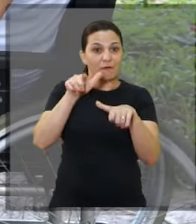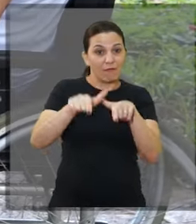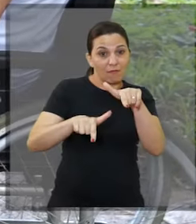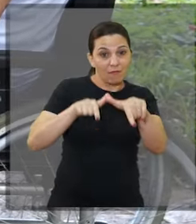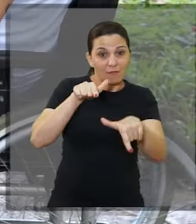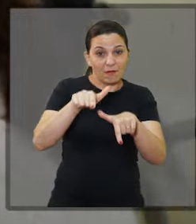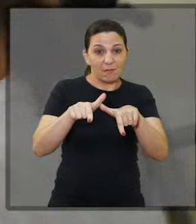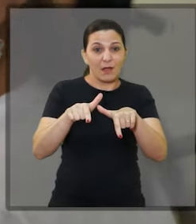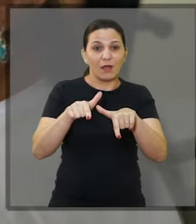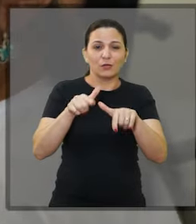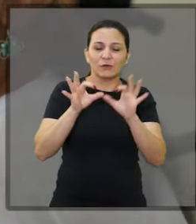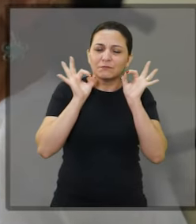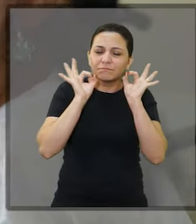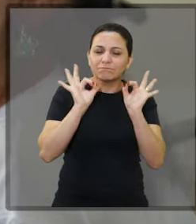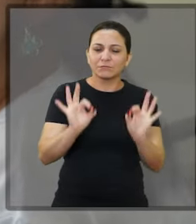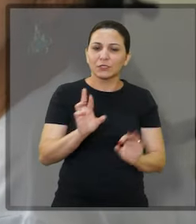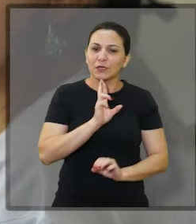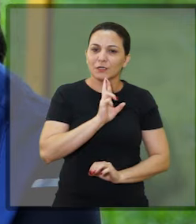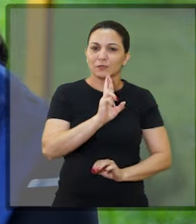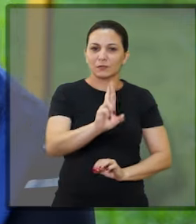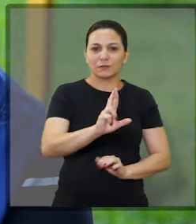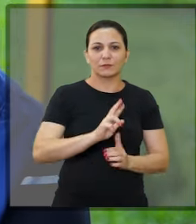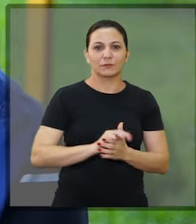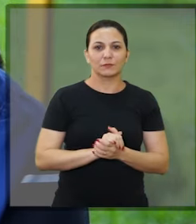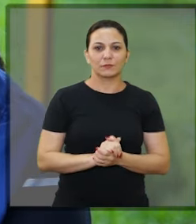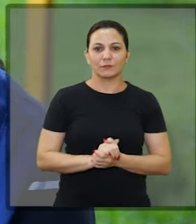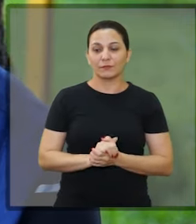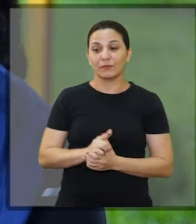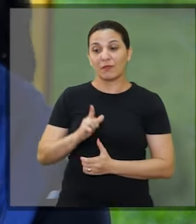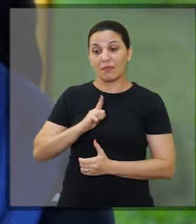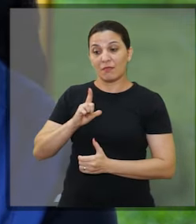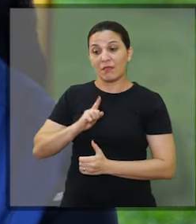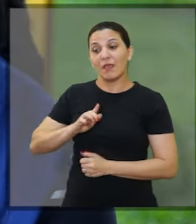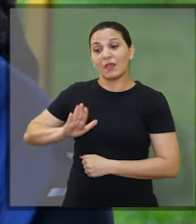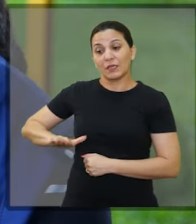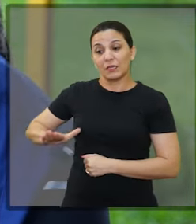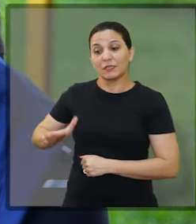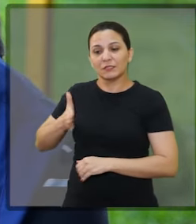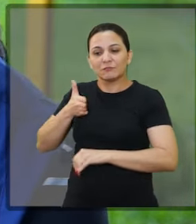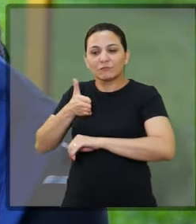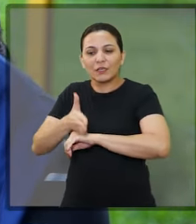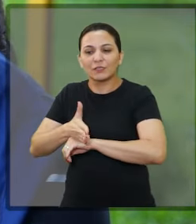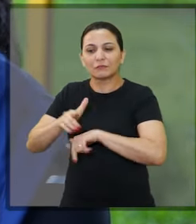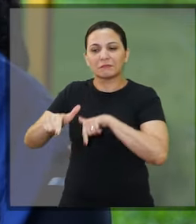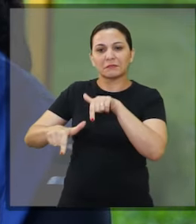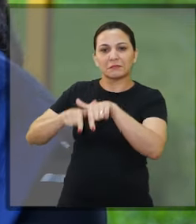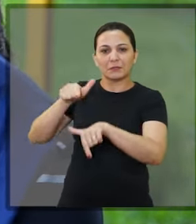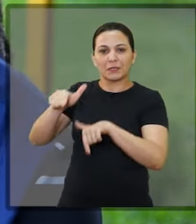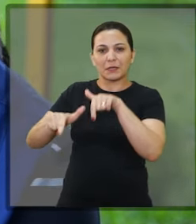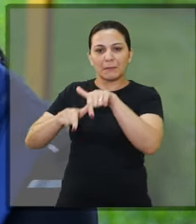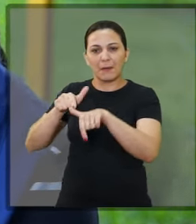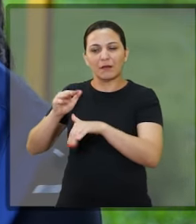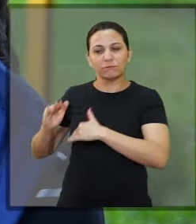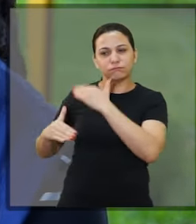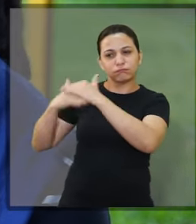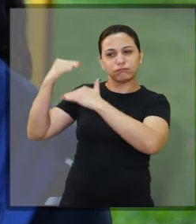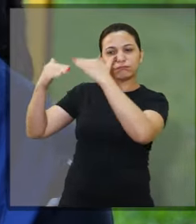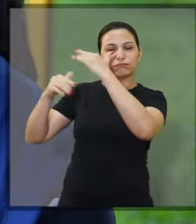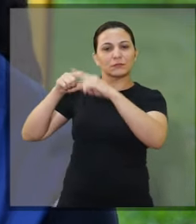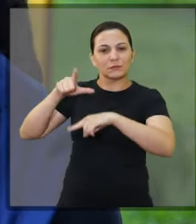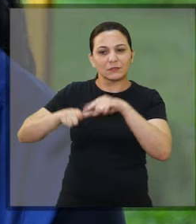que dá ótimos resultados. Temos algumas crianças no mercado de trabalho já, começando a desenvolver algumas